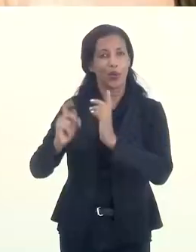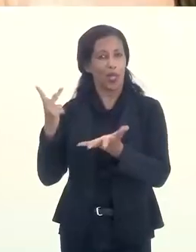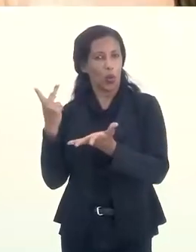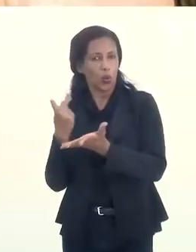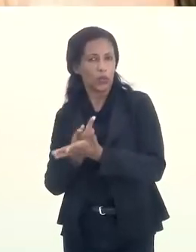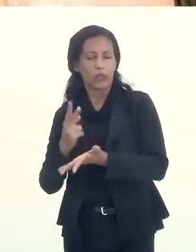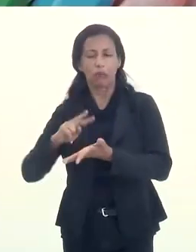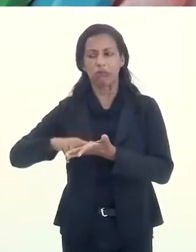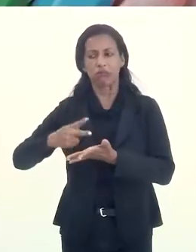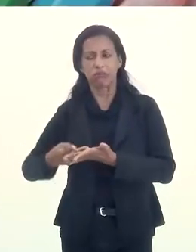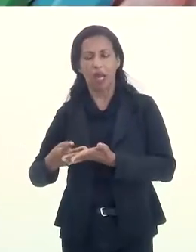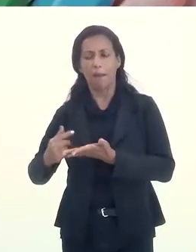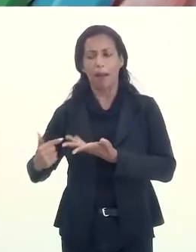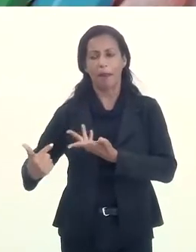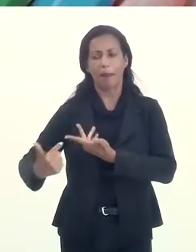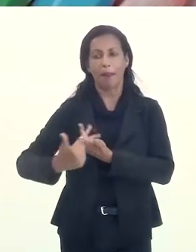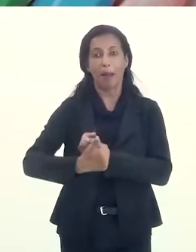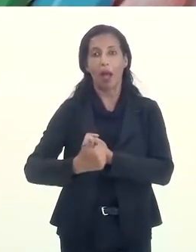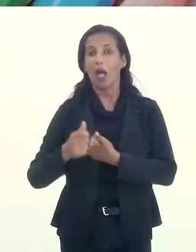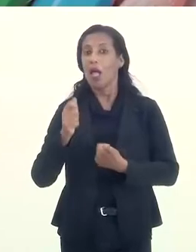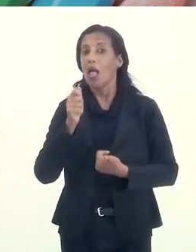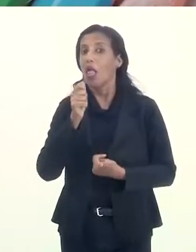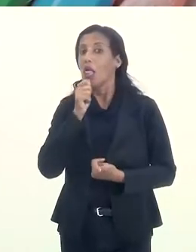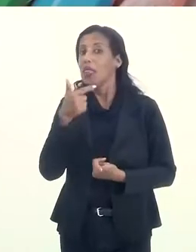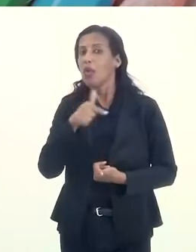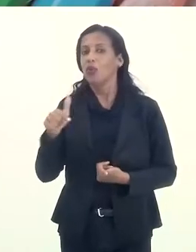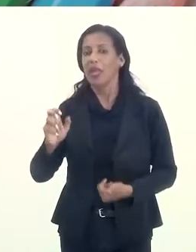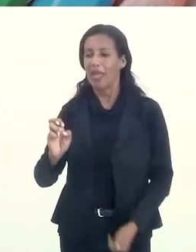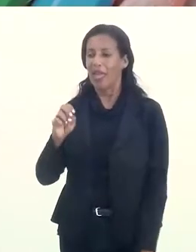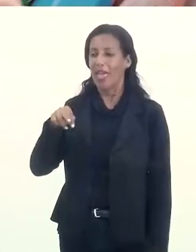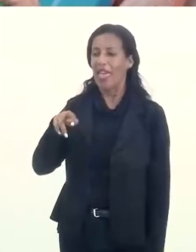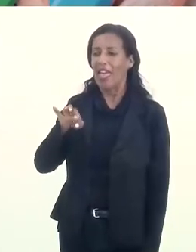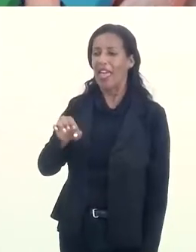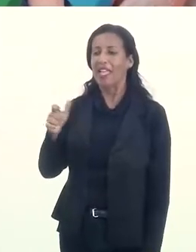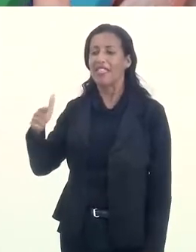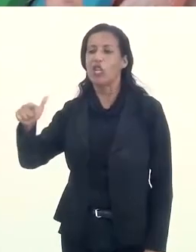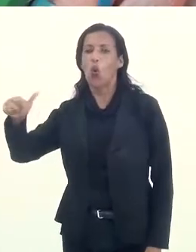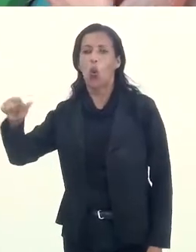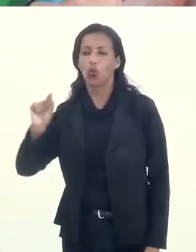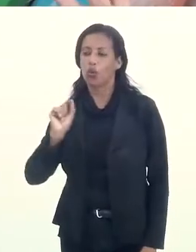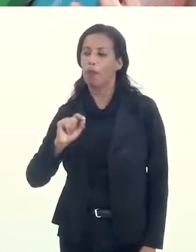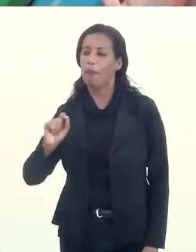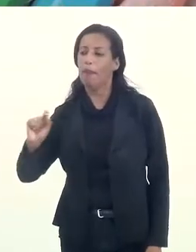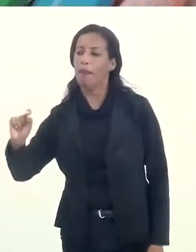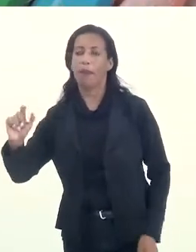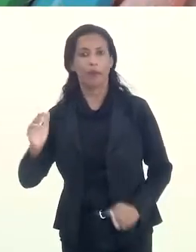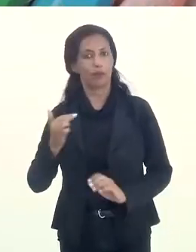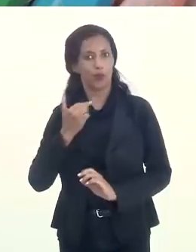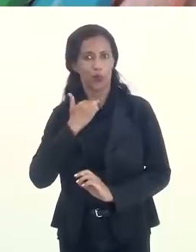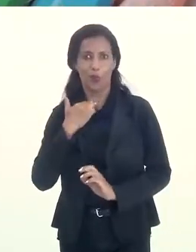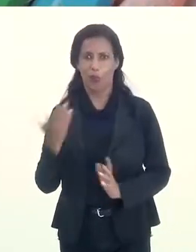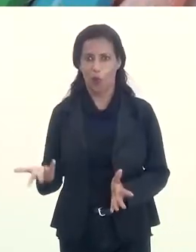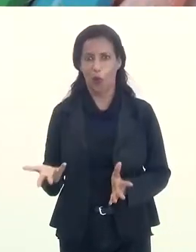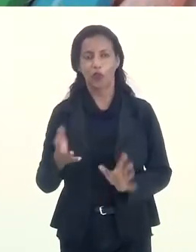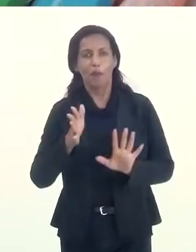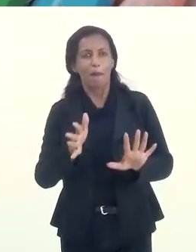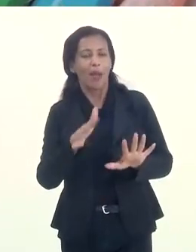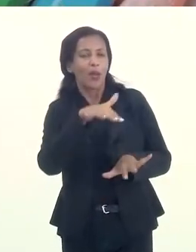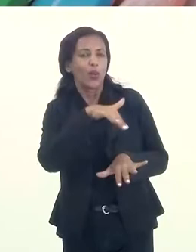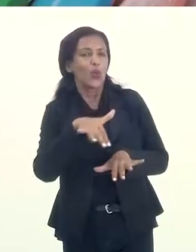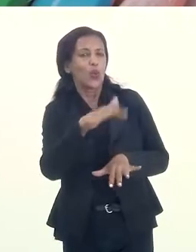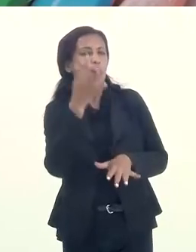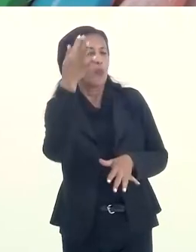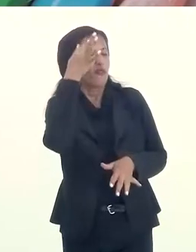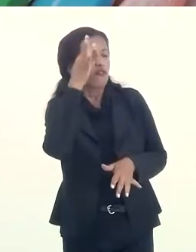ali, quase os dobramentos daquilo, não cabe entre outros. Mas no campo mais de reflexão, mais